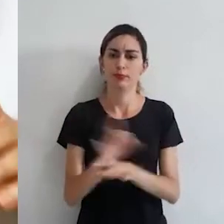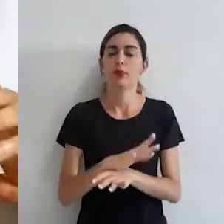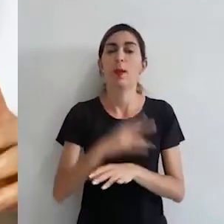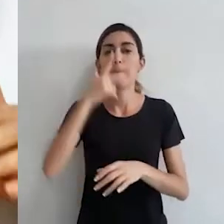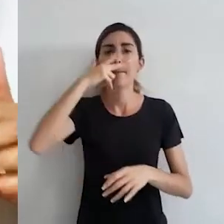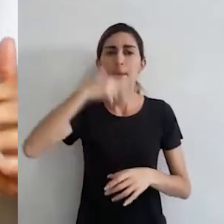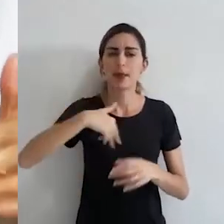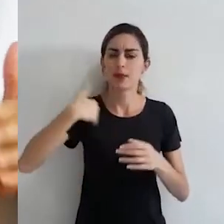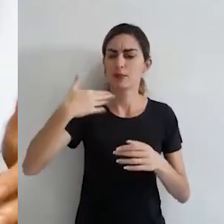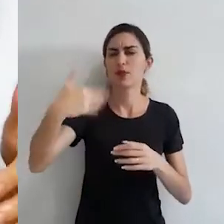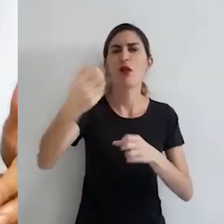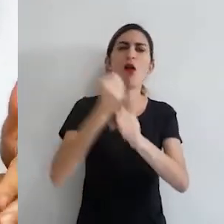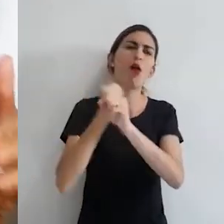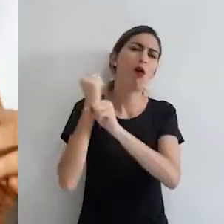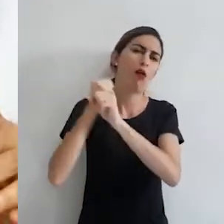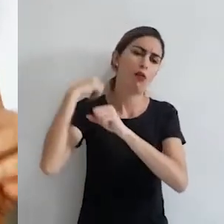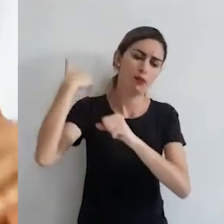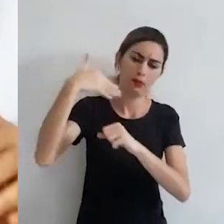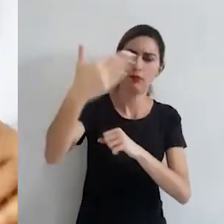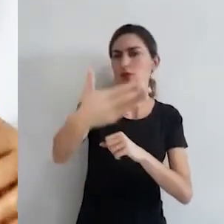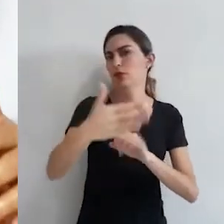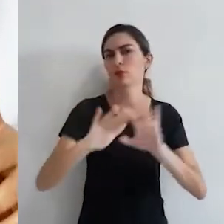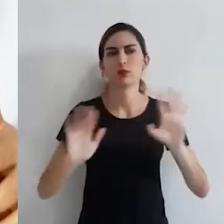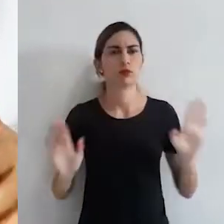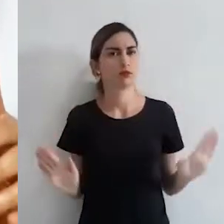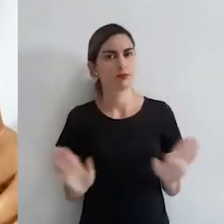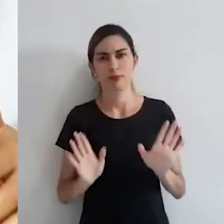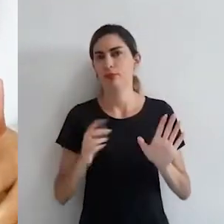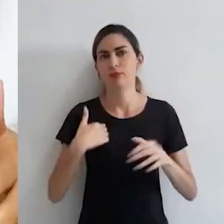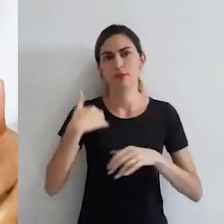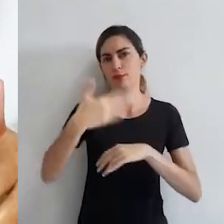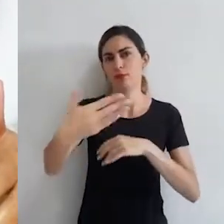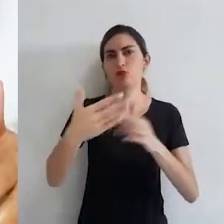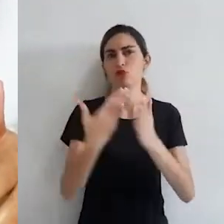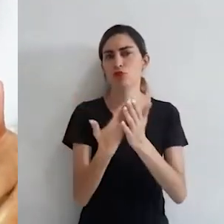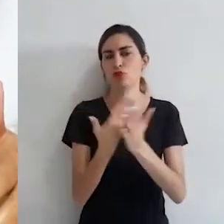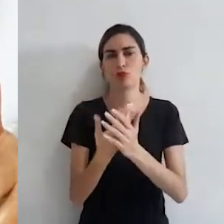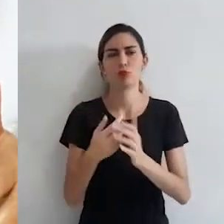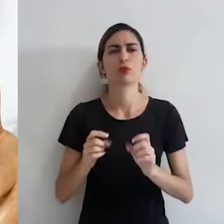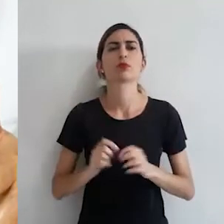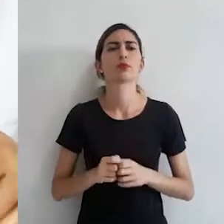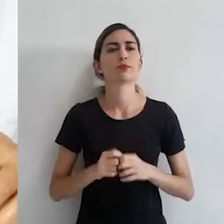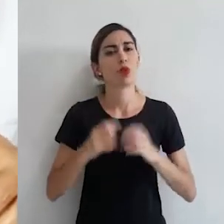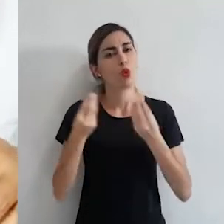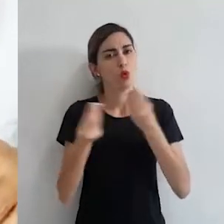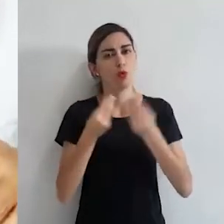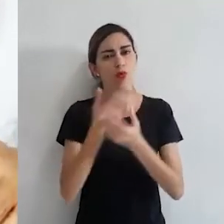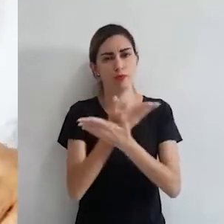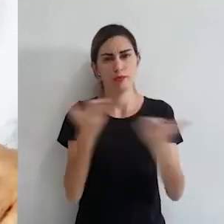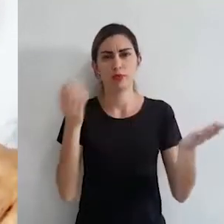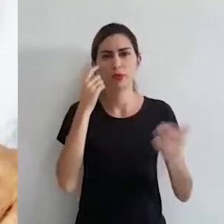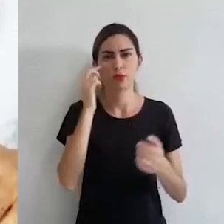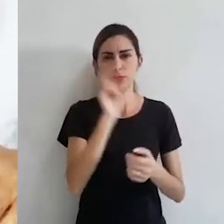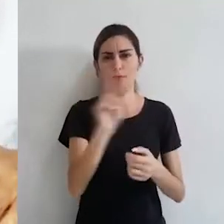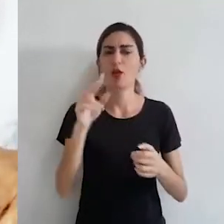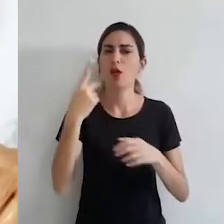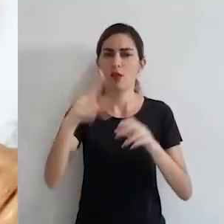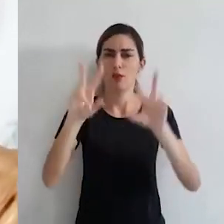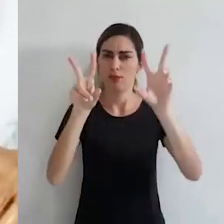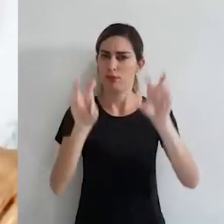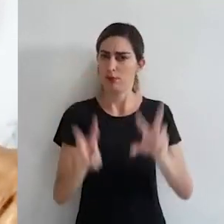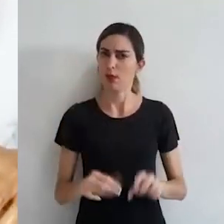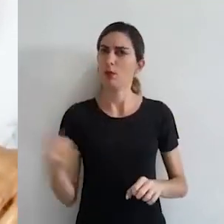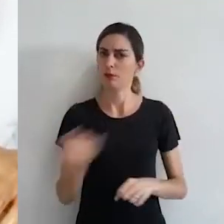que tenha passado muito tempo após a realização dos referentes estudos. Como você viu, esse é um conteúdo